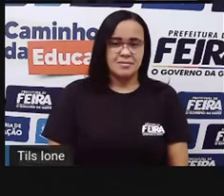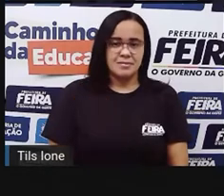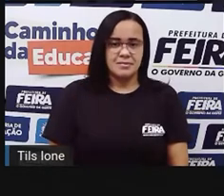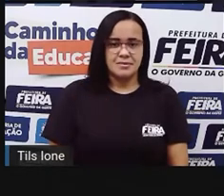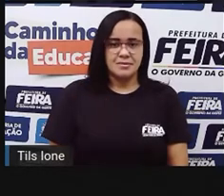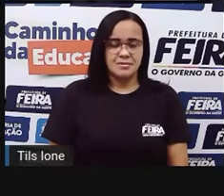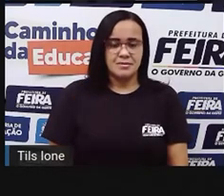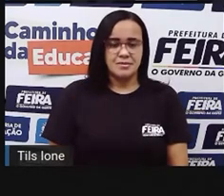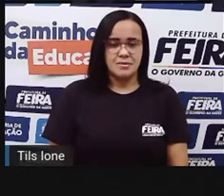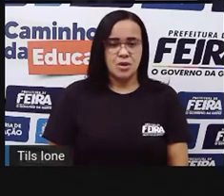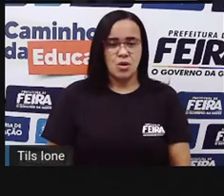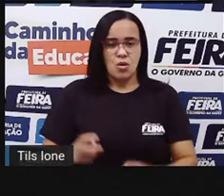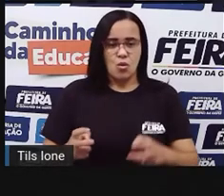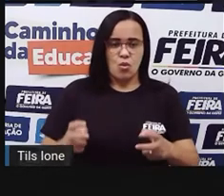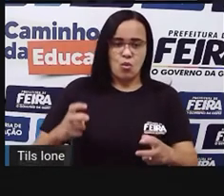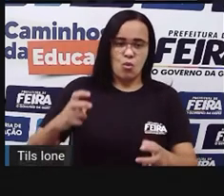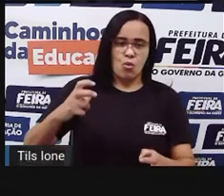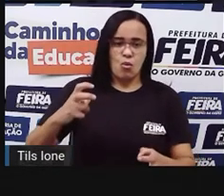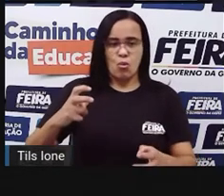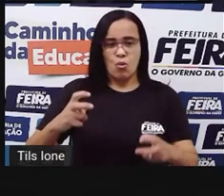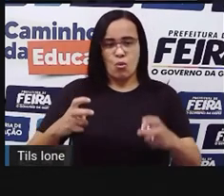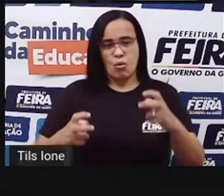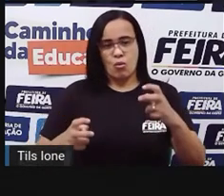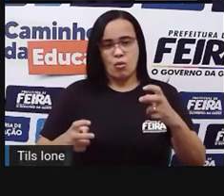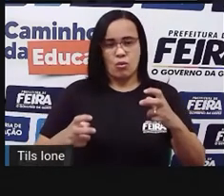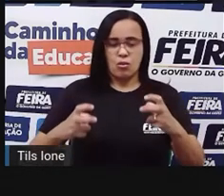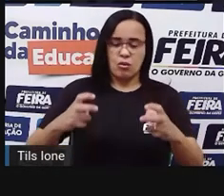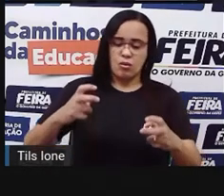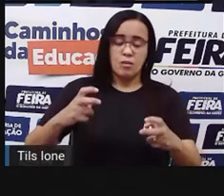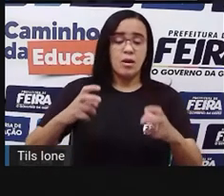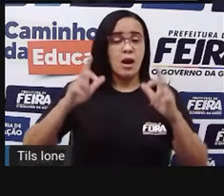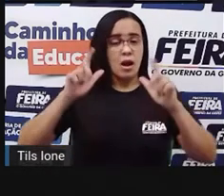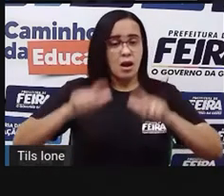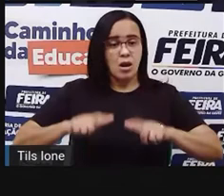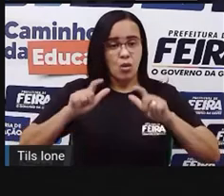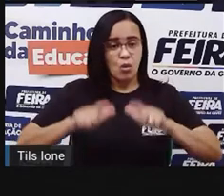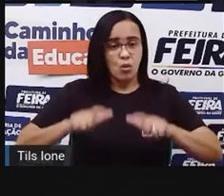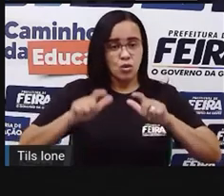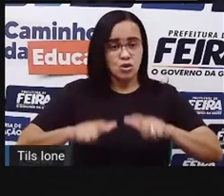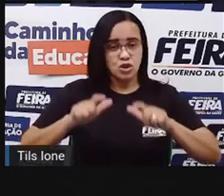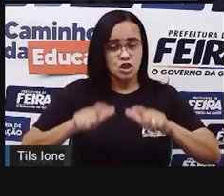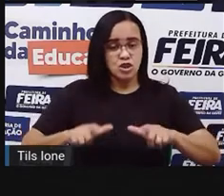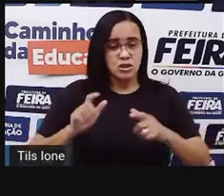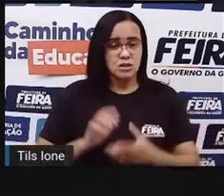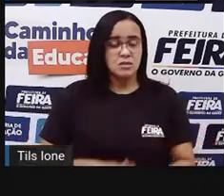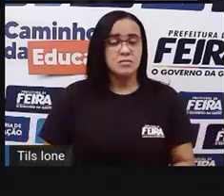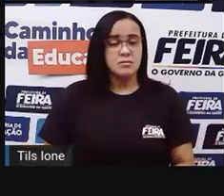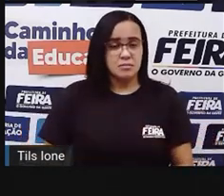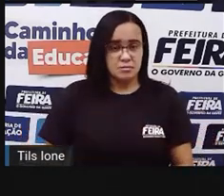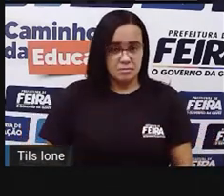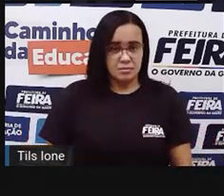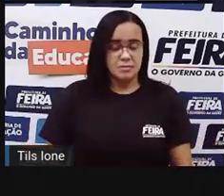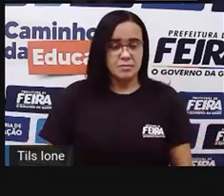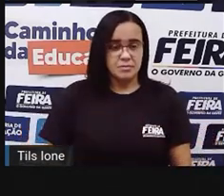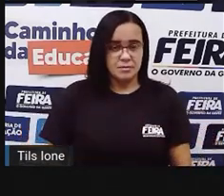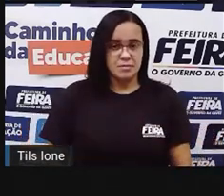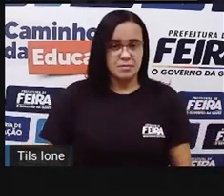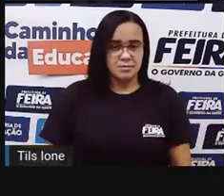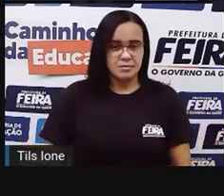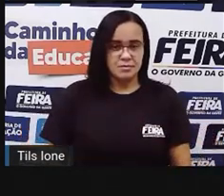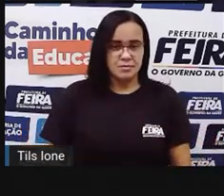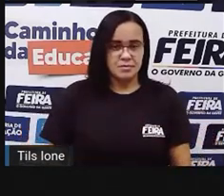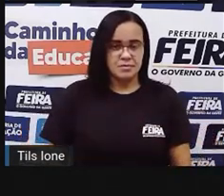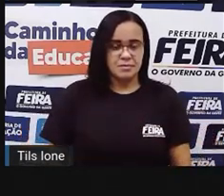O robô... Cadê o robô? Aqui o robô. Ele está atrás da caixa de brinquedos? Não, Está na frente.